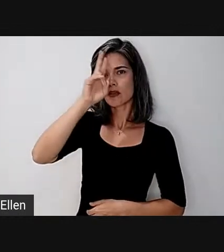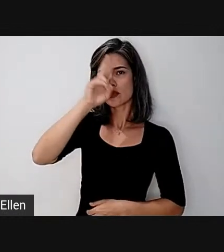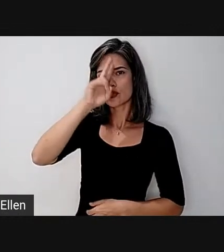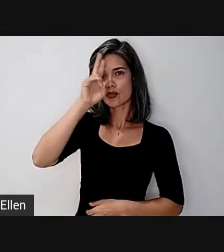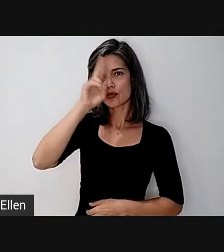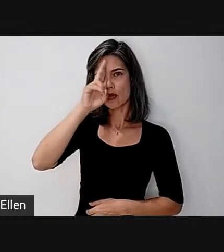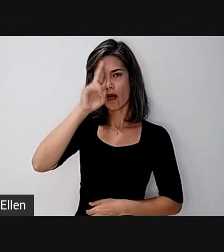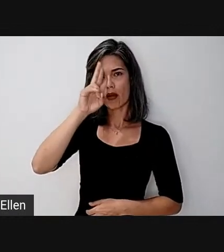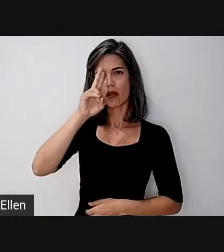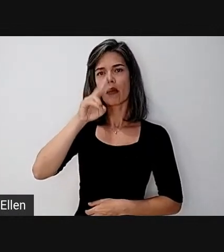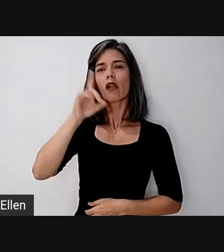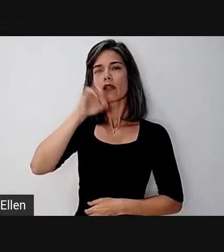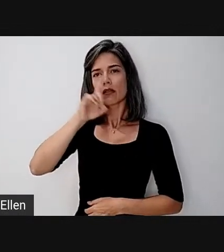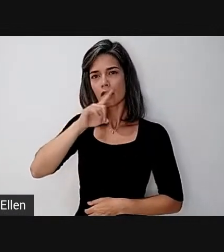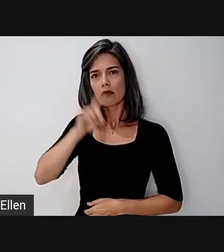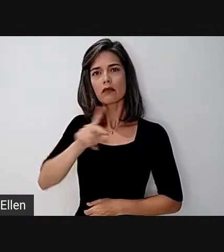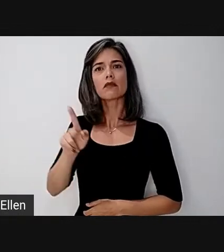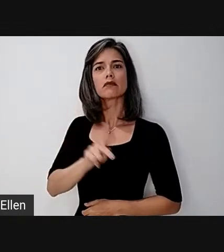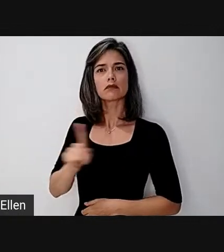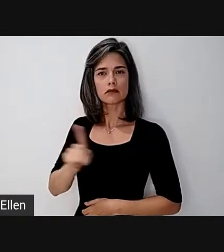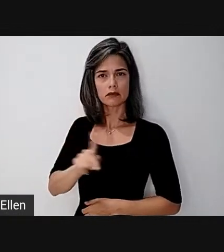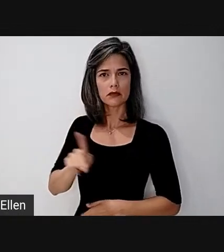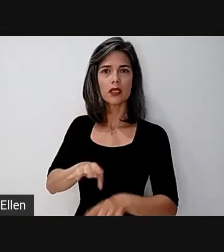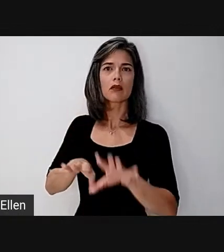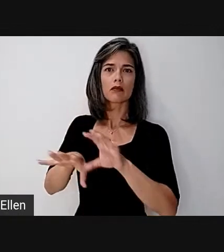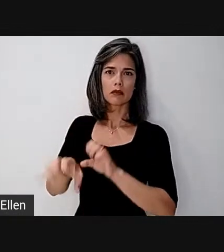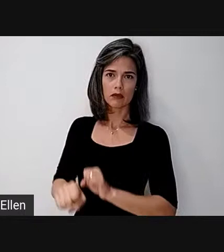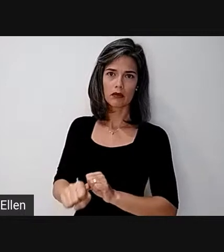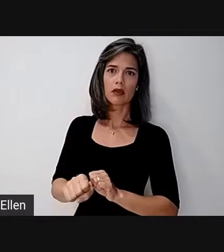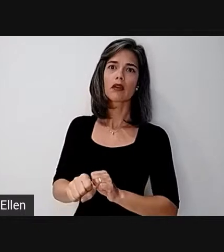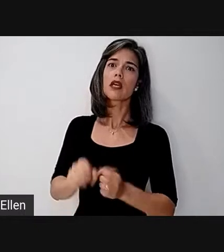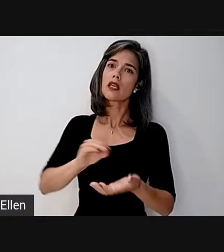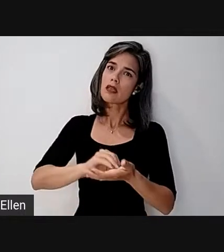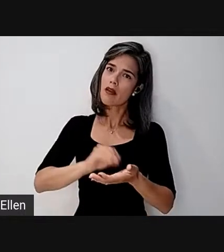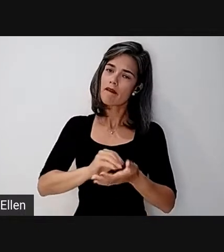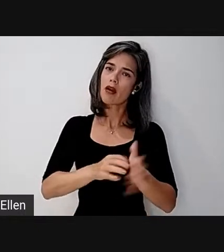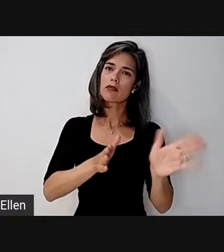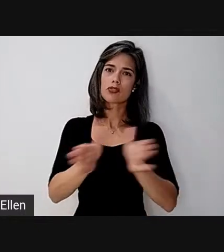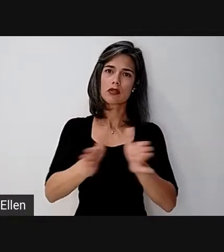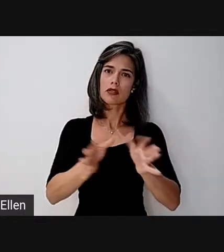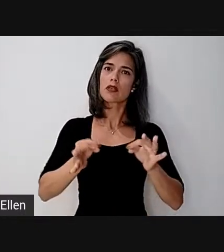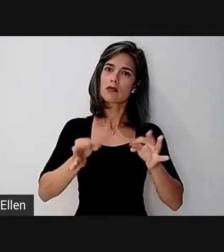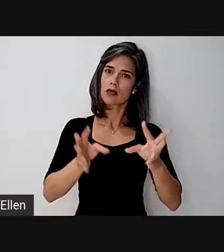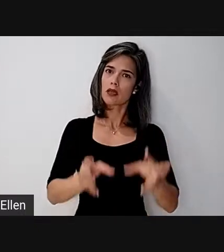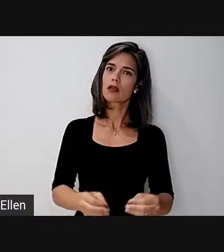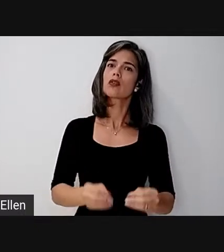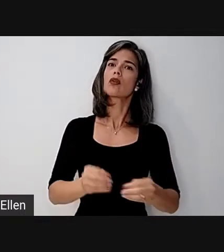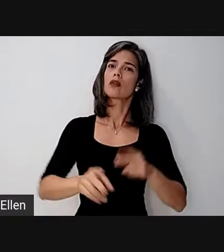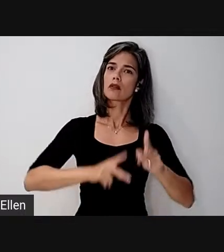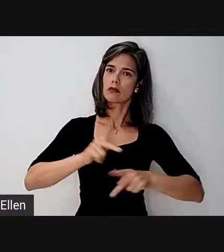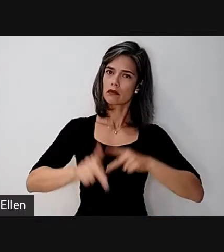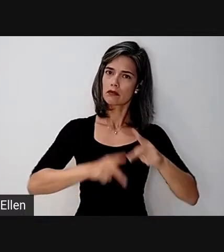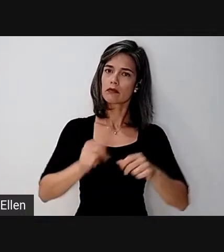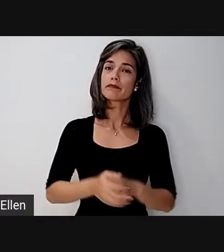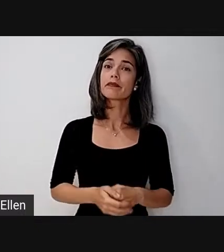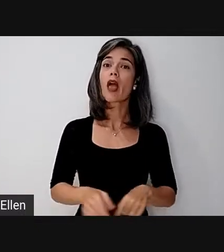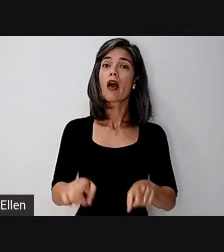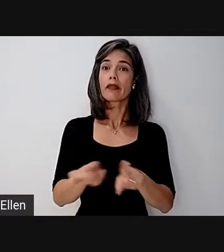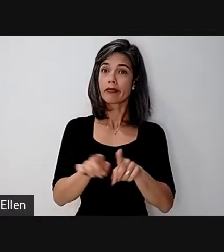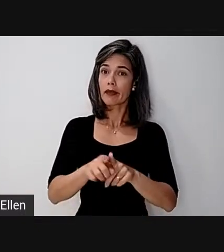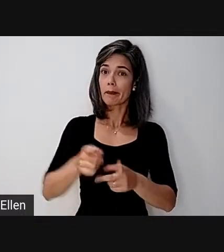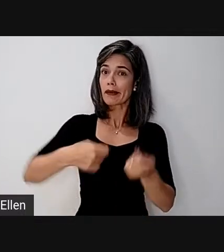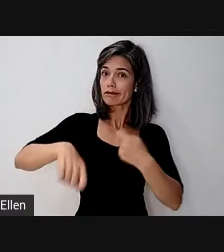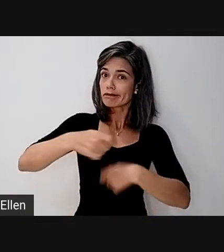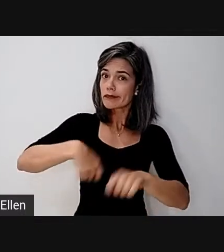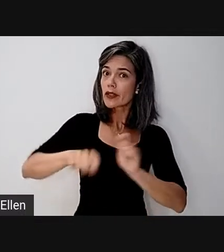na função do Estado de garantir o acesso à educação para toda a população. Também da mercantilização do ensino representada